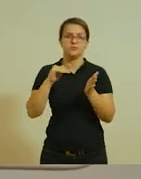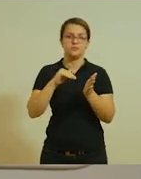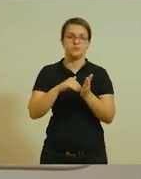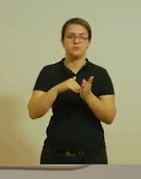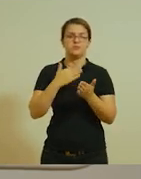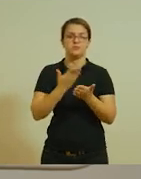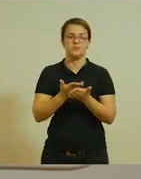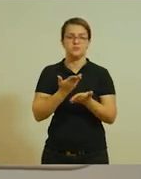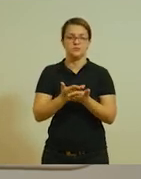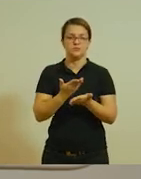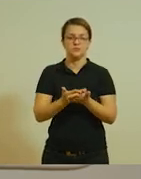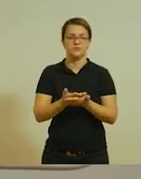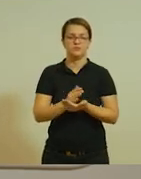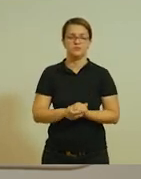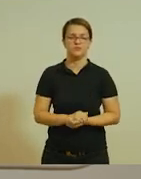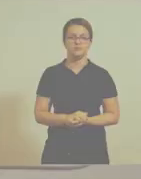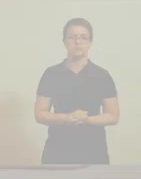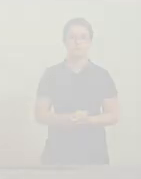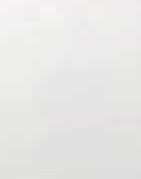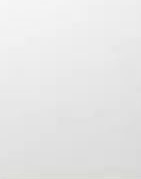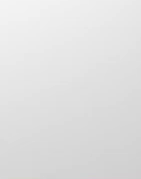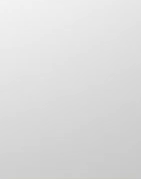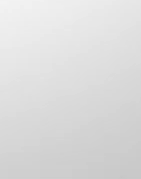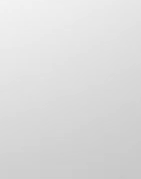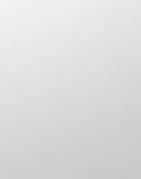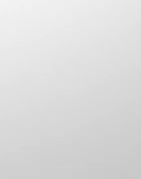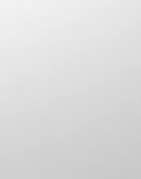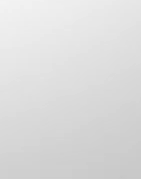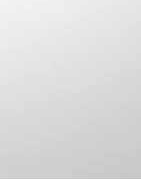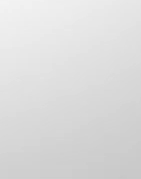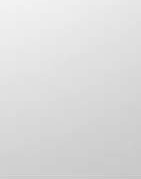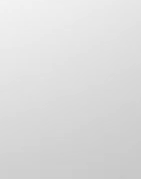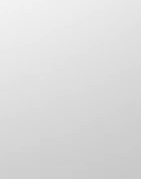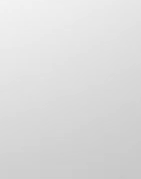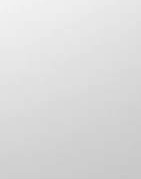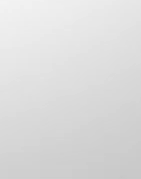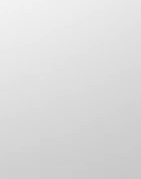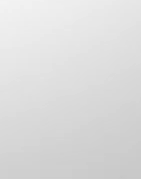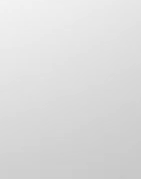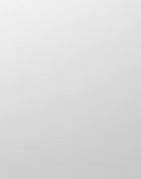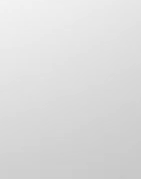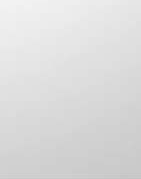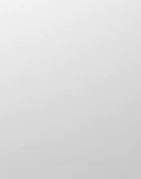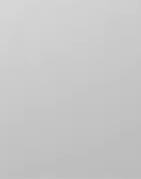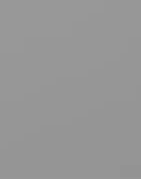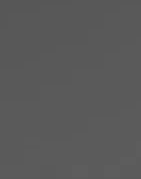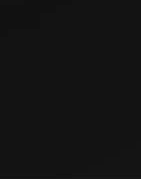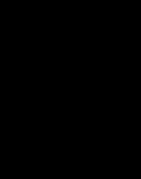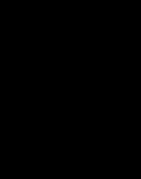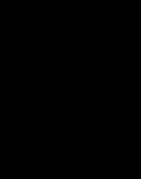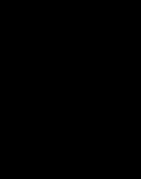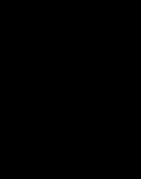até a próxima aula! Transcrição e Quintena Coelho Legendas